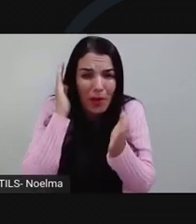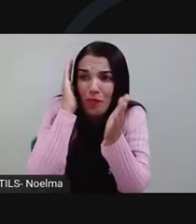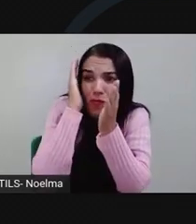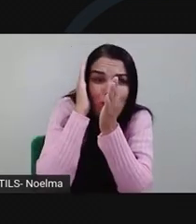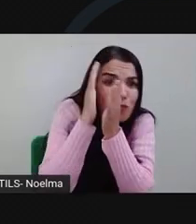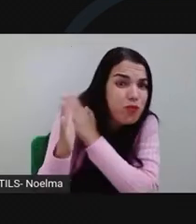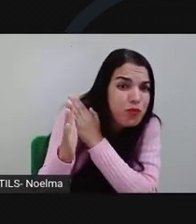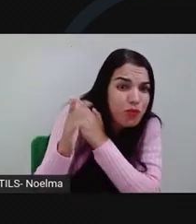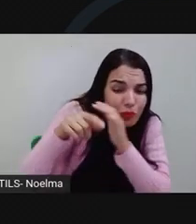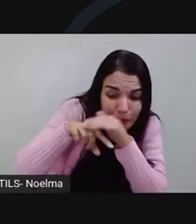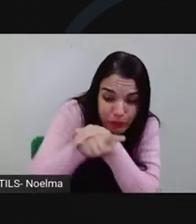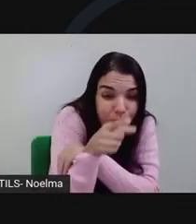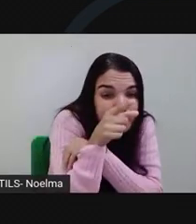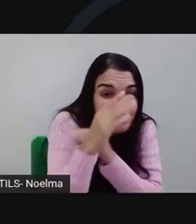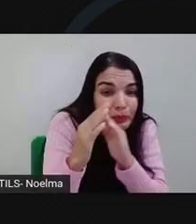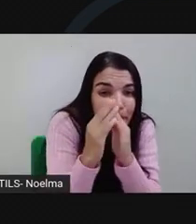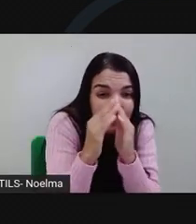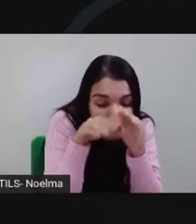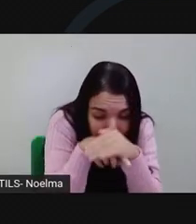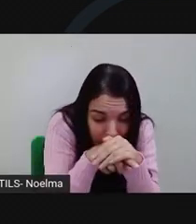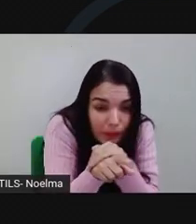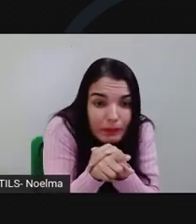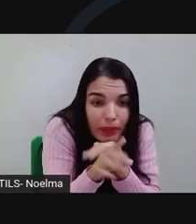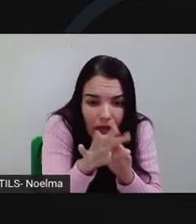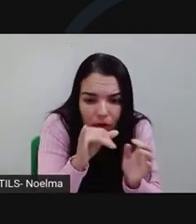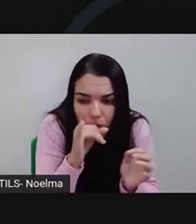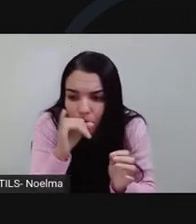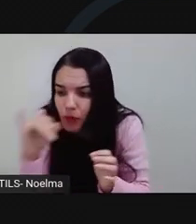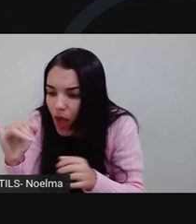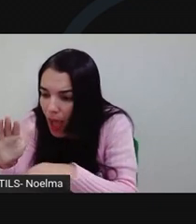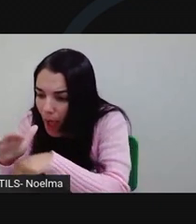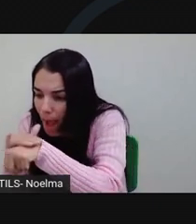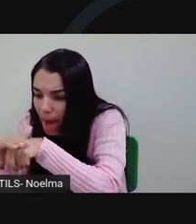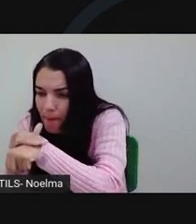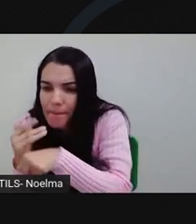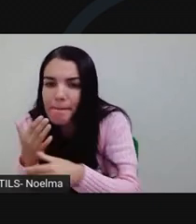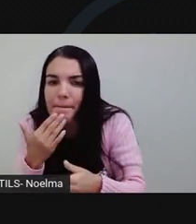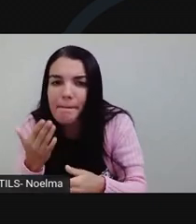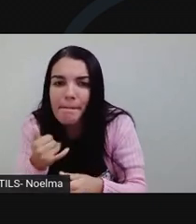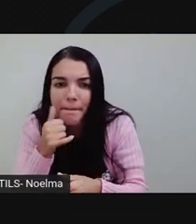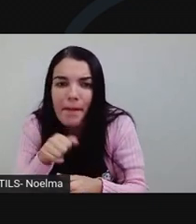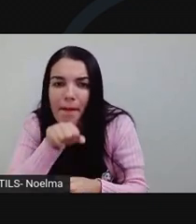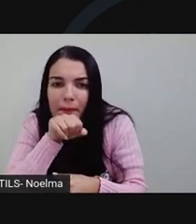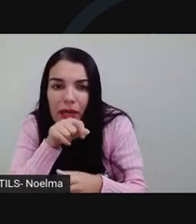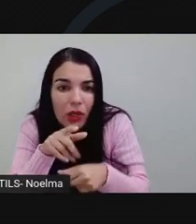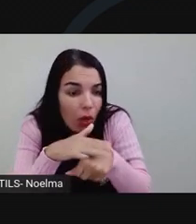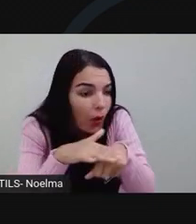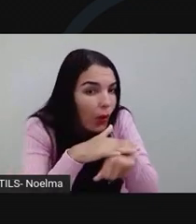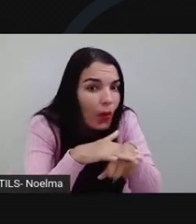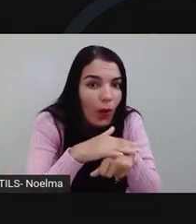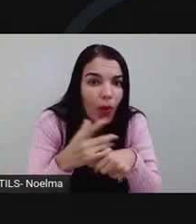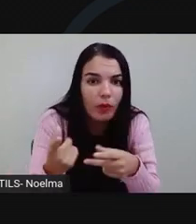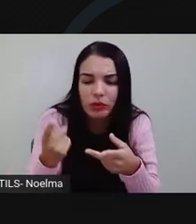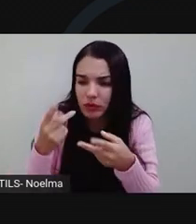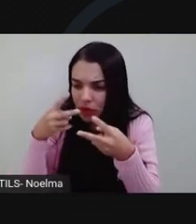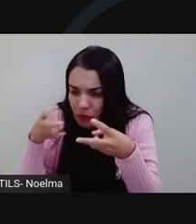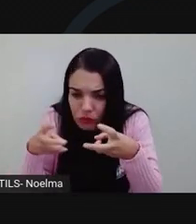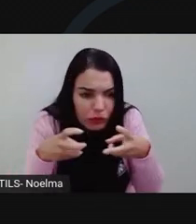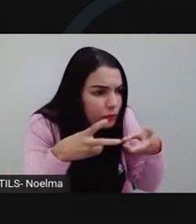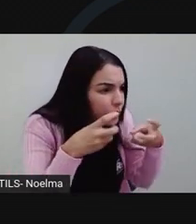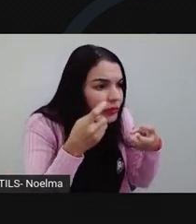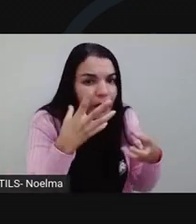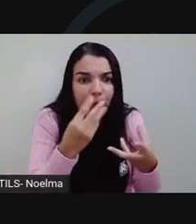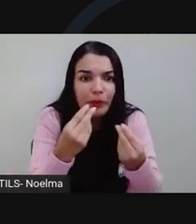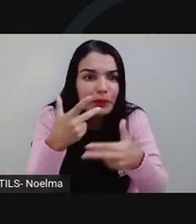raio para a toca. Lá contou a mamãe as aventuras do passeio. Observei muita coisa